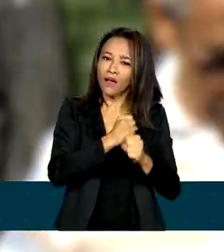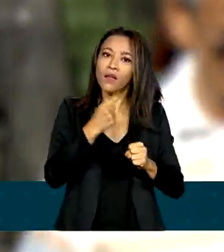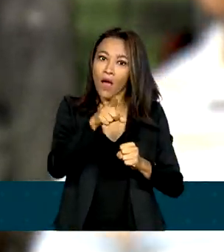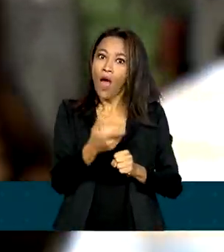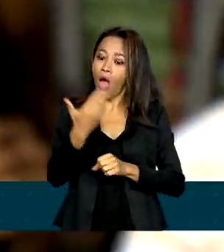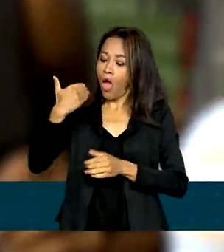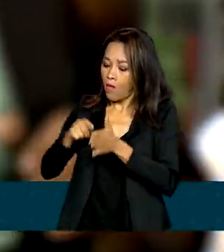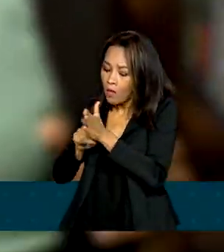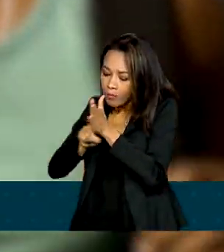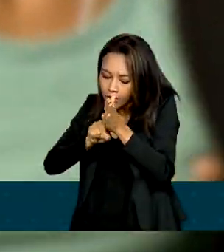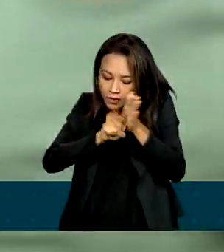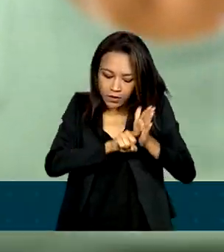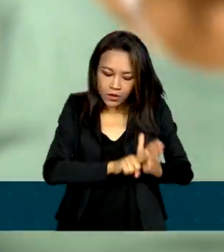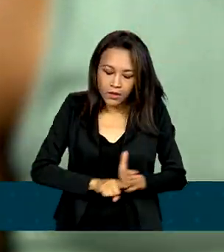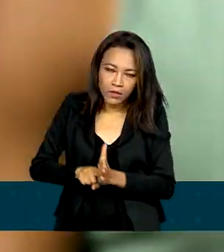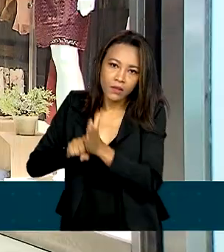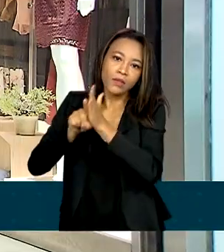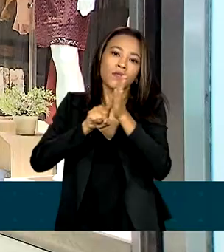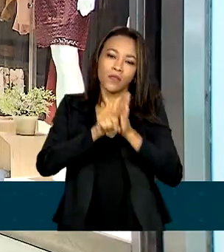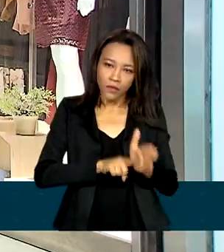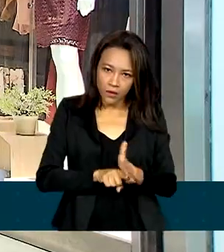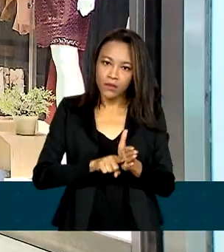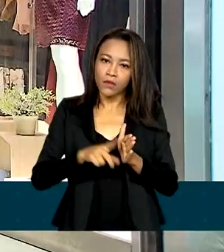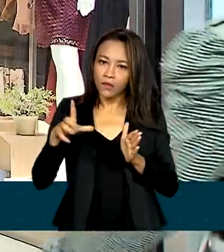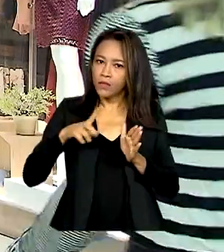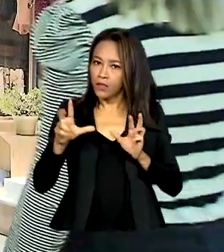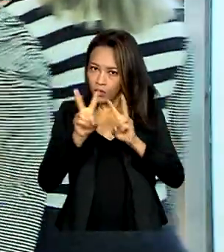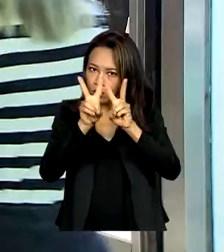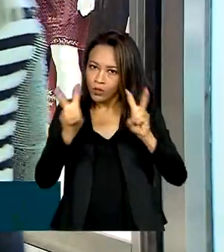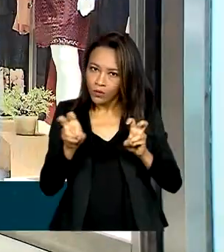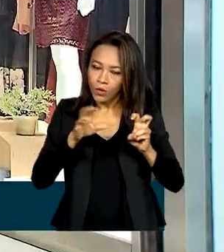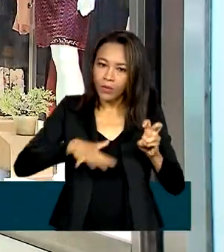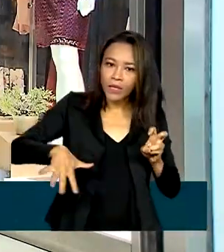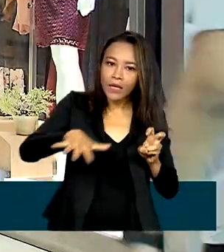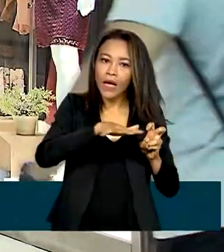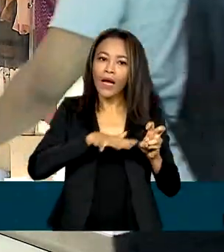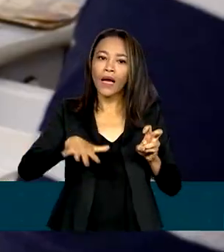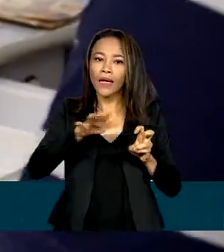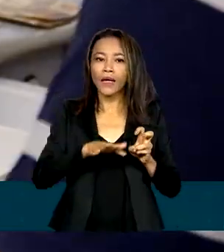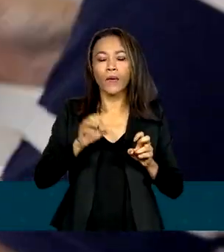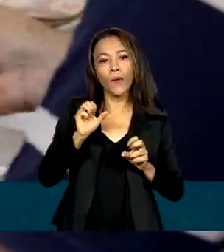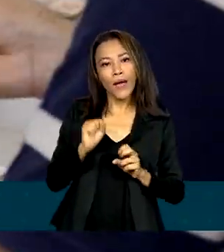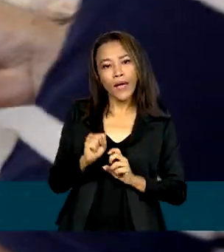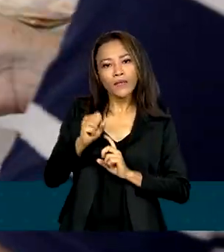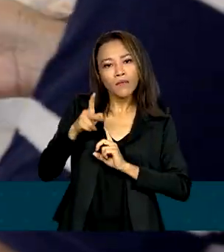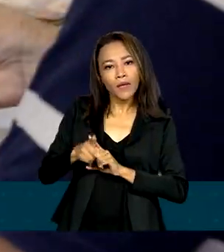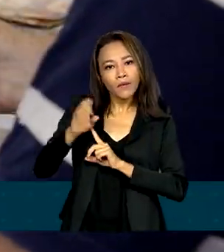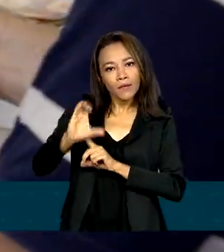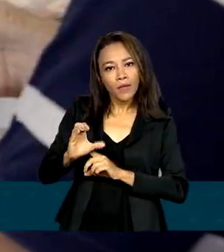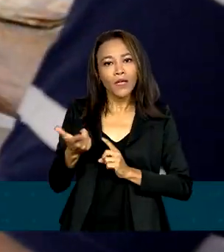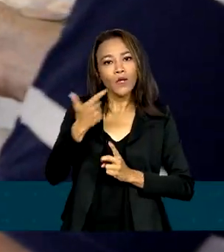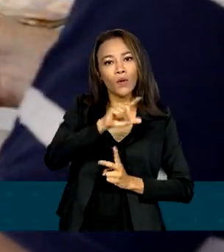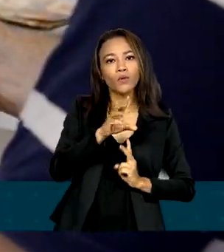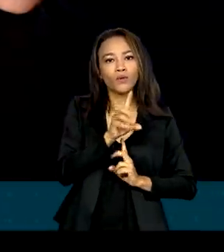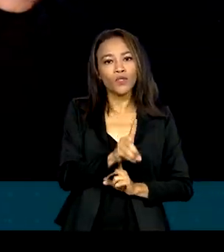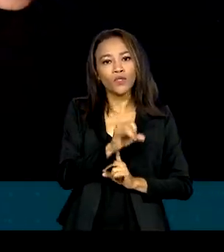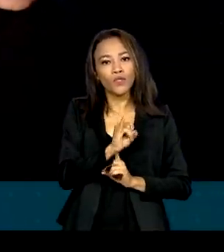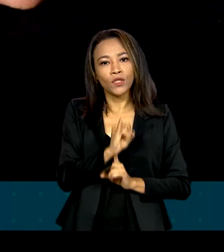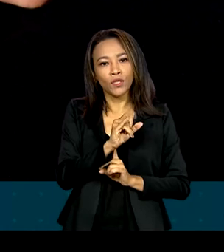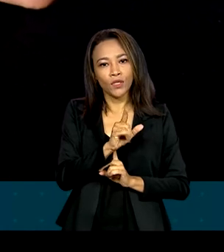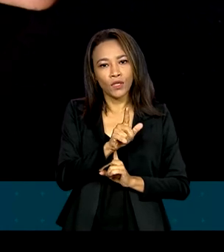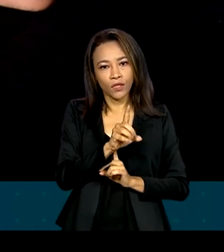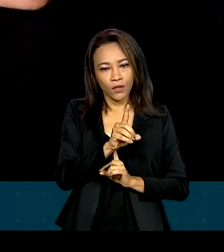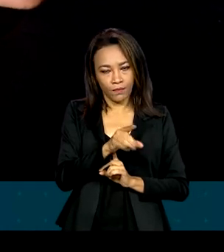levantamento feito pela Confederação Nacional de Dirigentes Logistas e pelo SPC. Para ajudar esse grupo a negociar